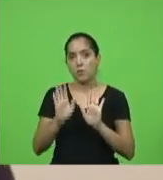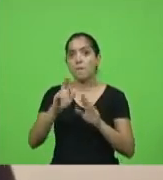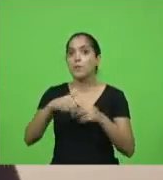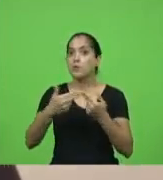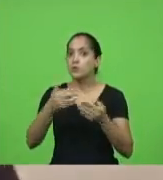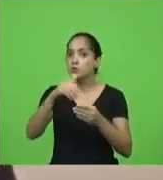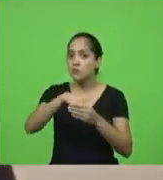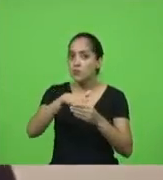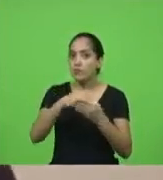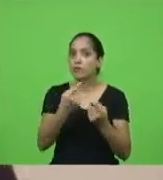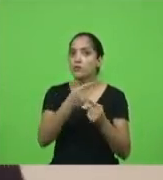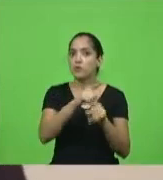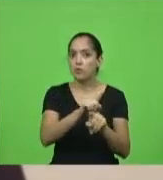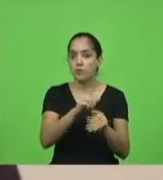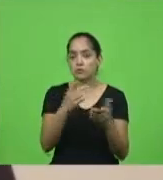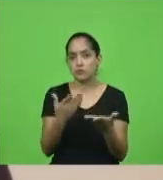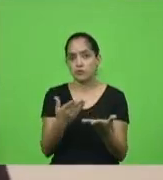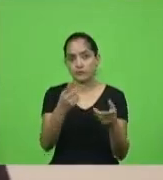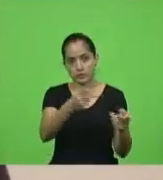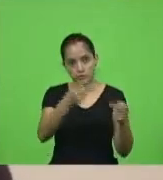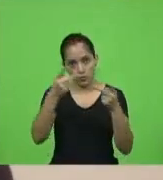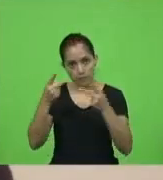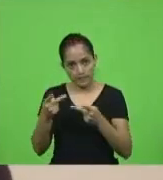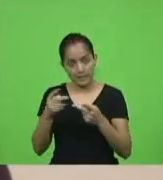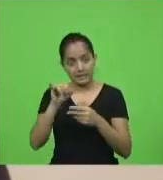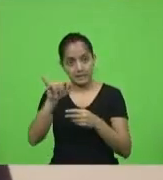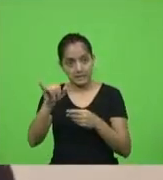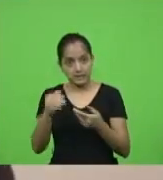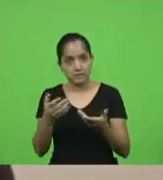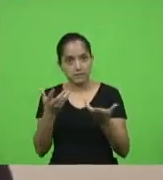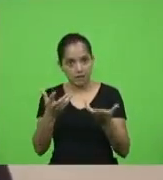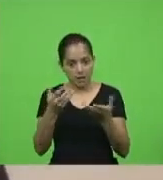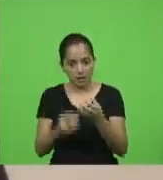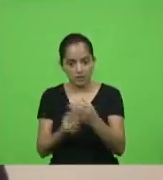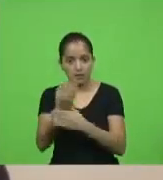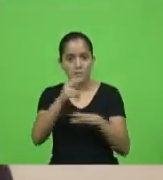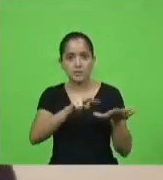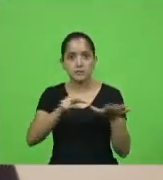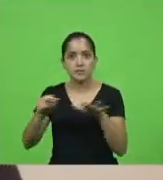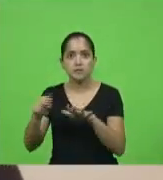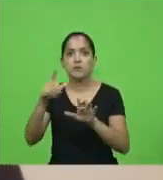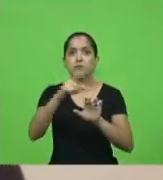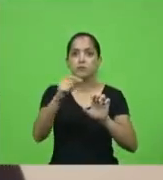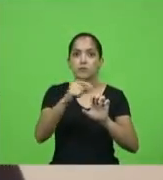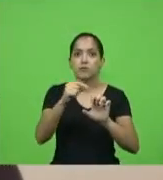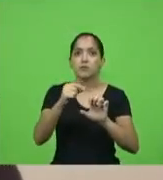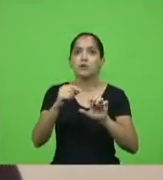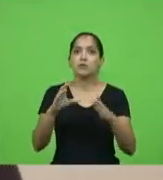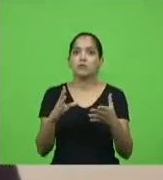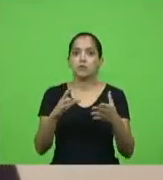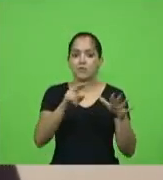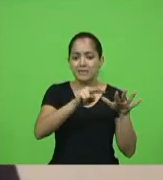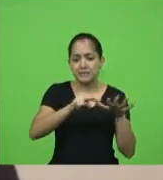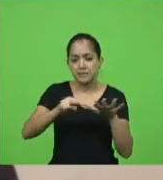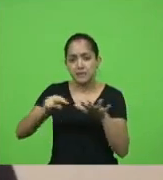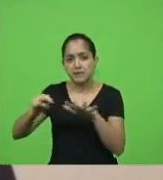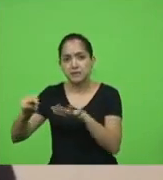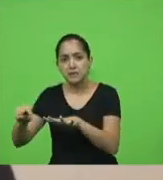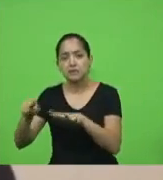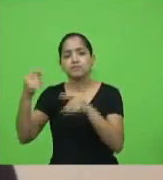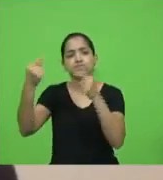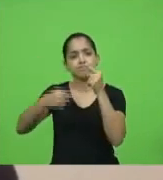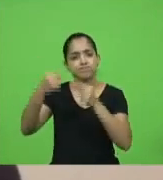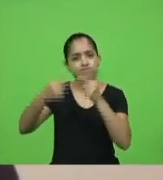contrário e faço esse convite se nós quisermos criar uma semana do empreendedor vamos nos reunir nós uma semana inteira e vamos começar a